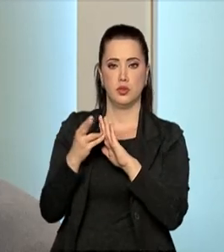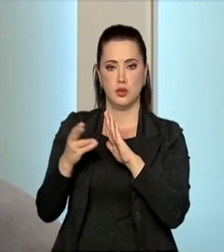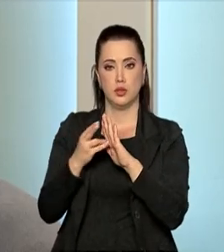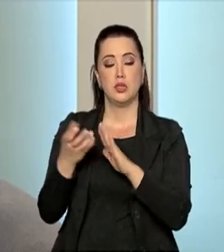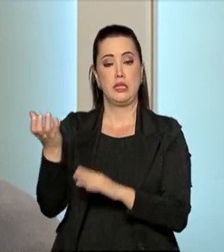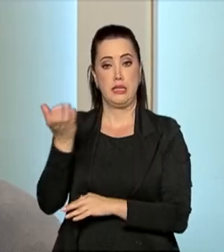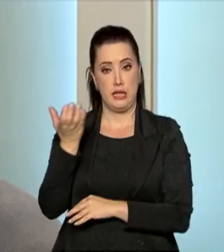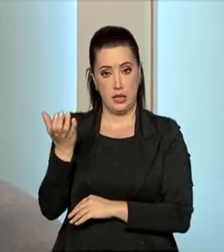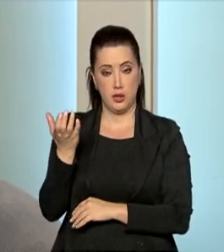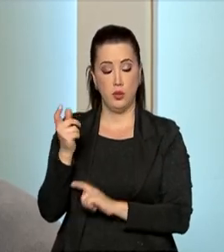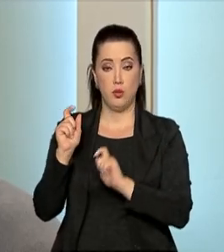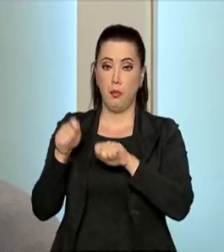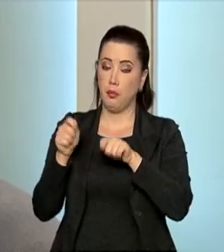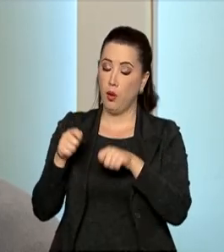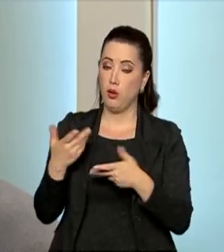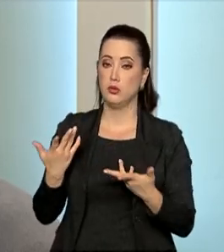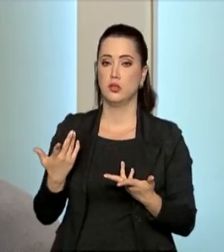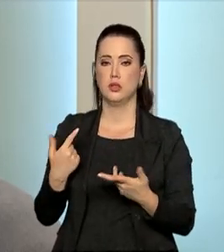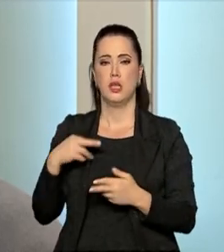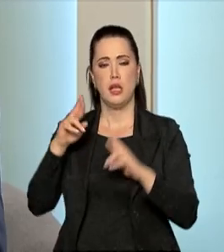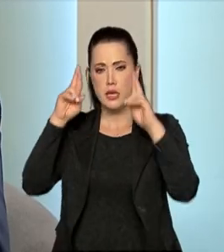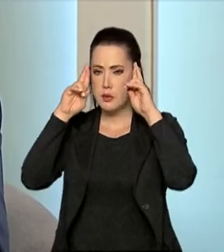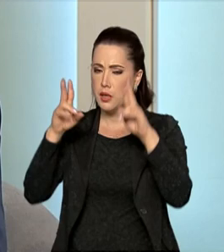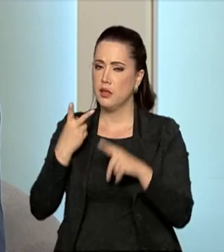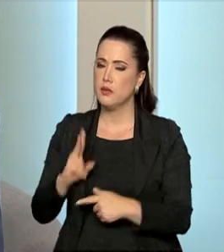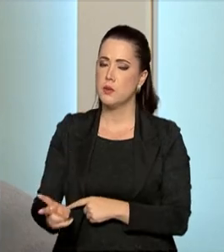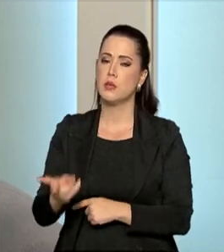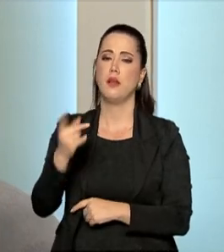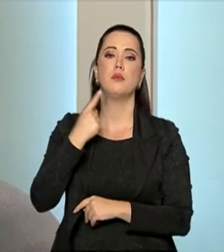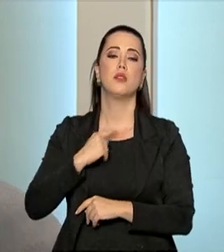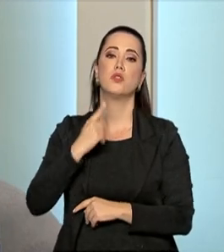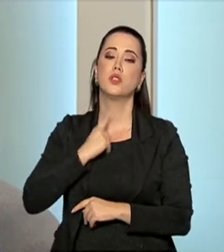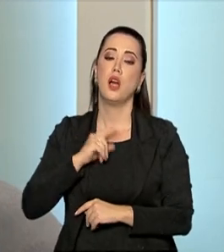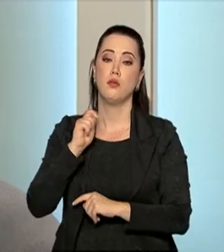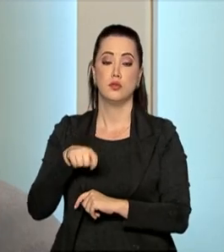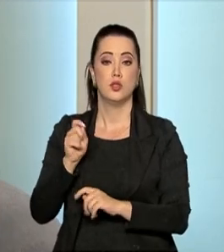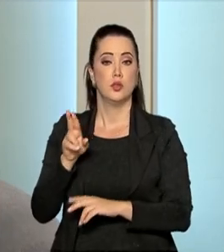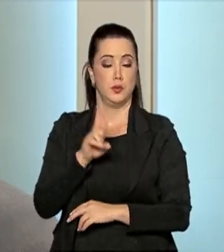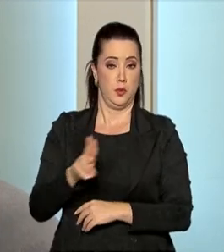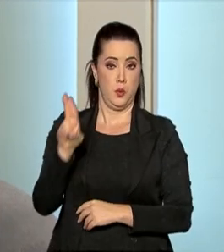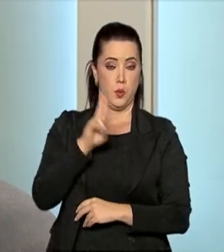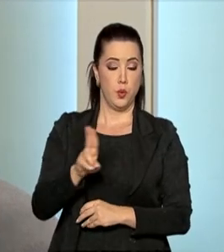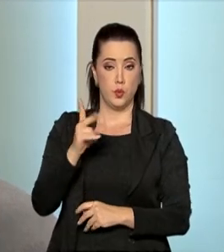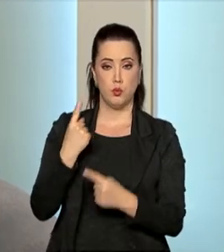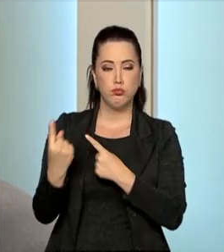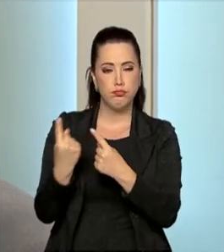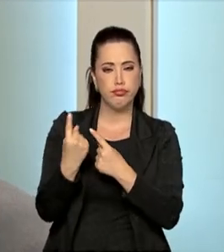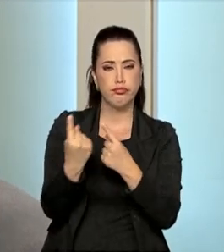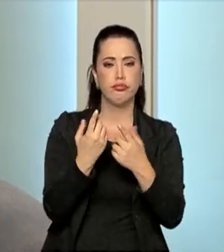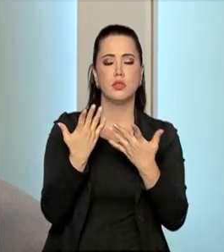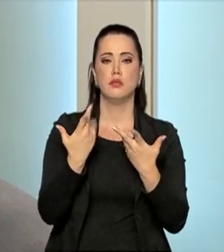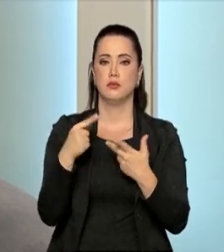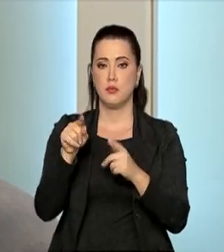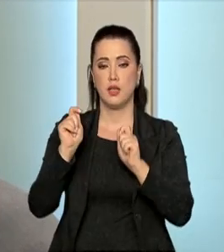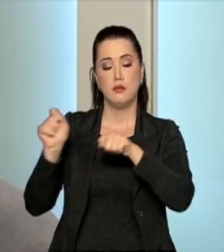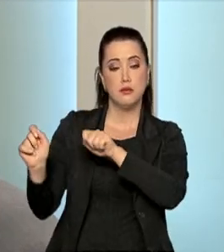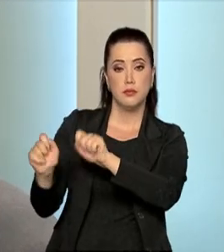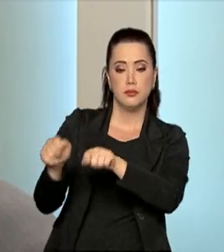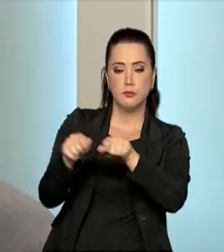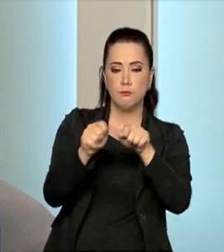desejando, respeitando-se sempre a autonomia da vontade, os usos, costumes e tradições e as